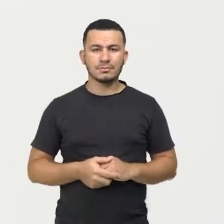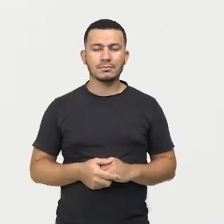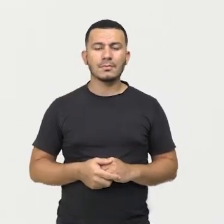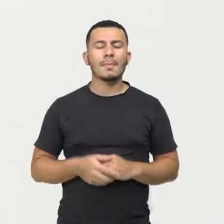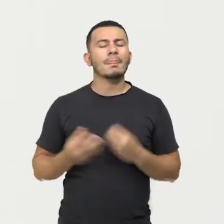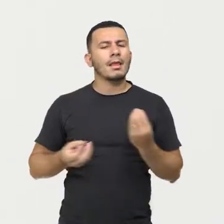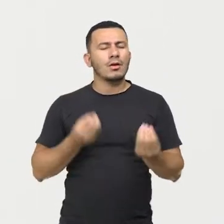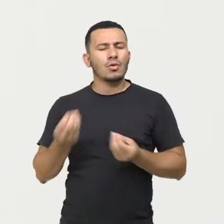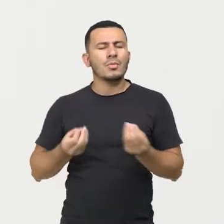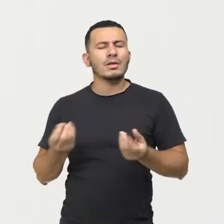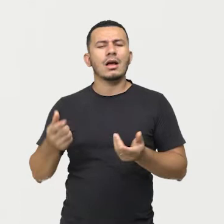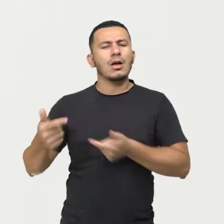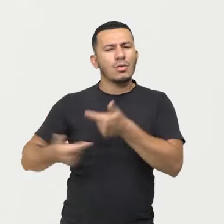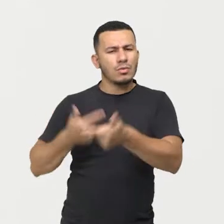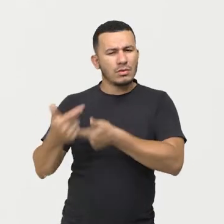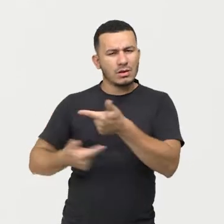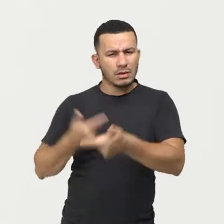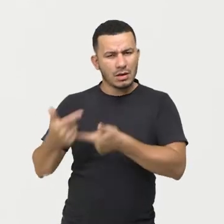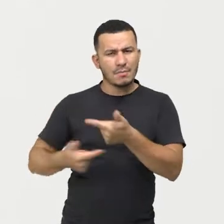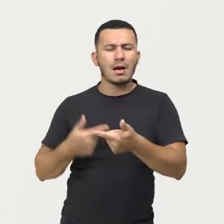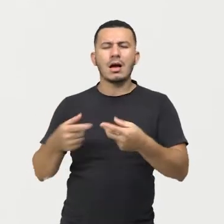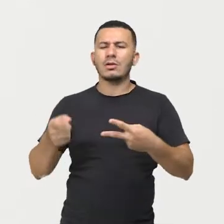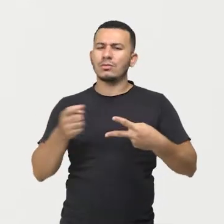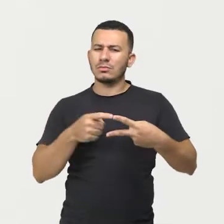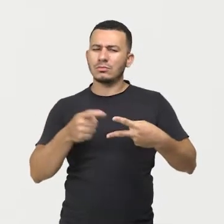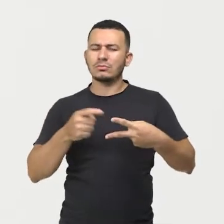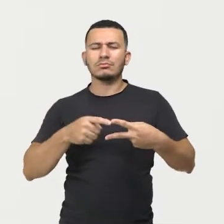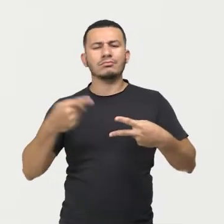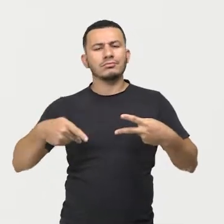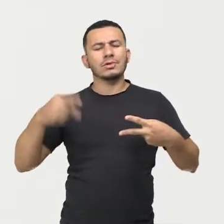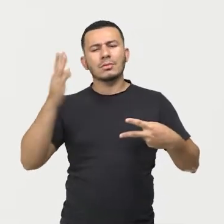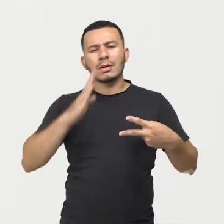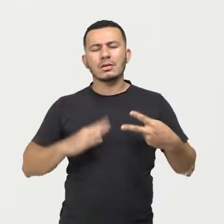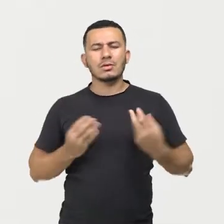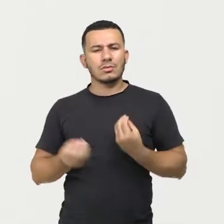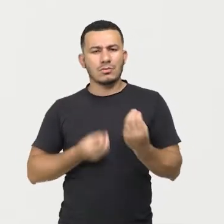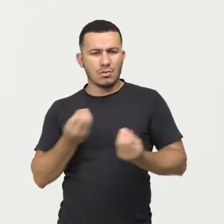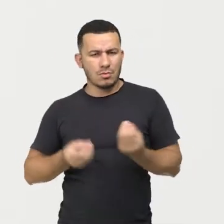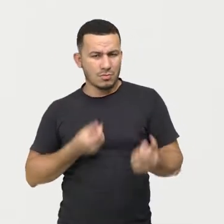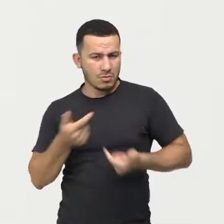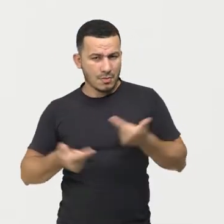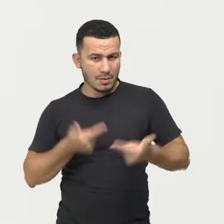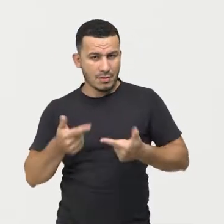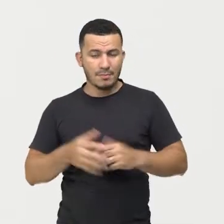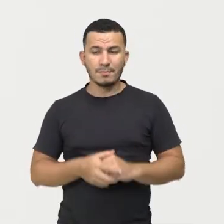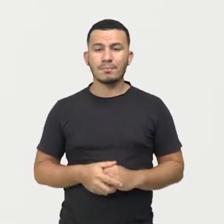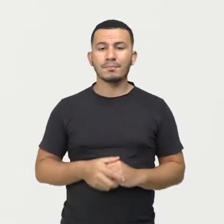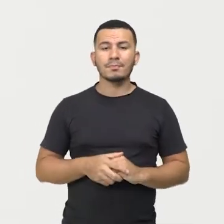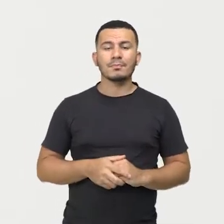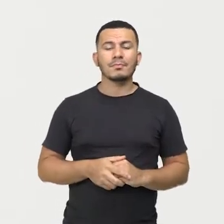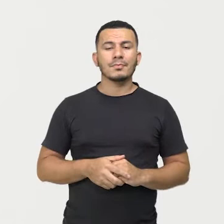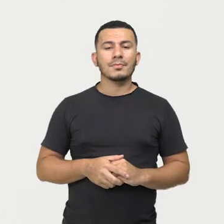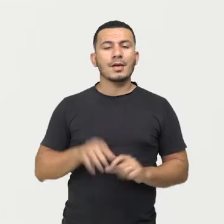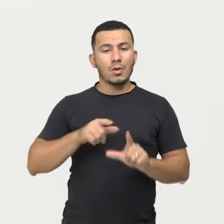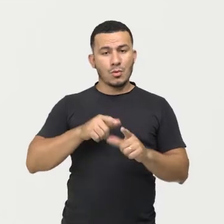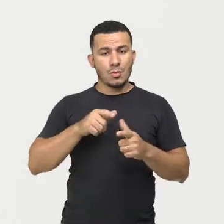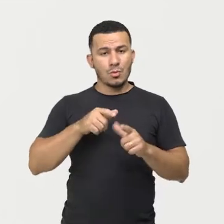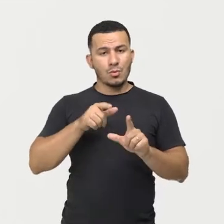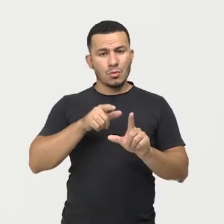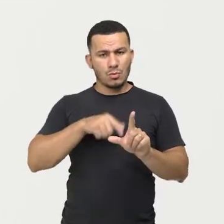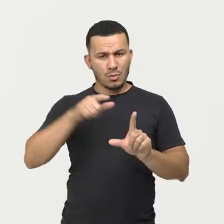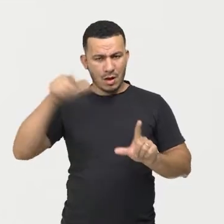produção da energia hidrelétrica aqui no Brasil. A gente tem nesse segundo gráfico o Expor